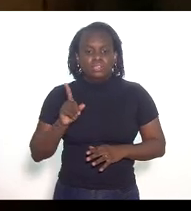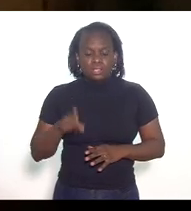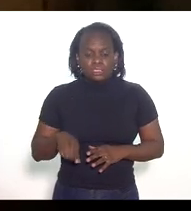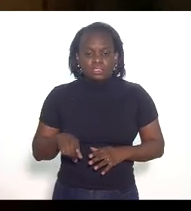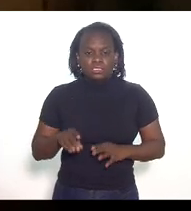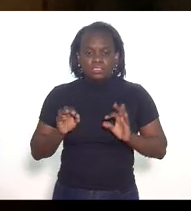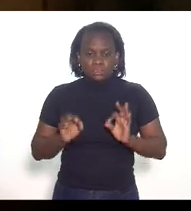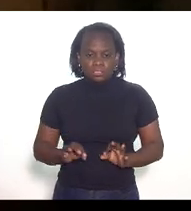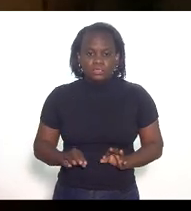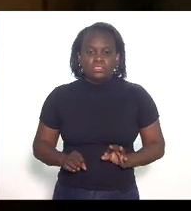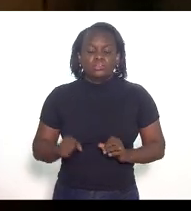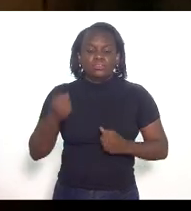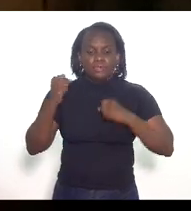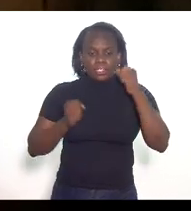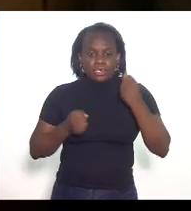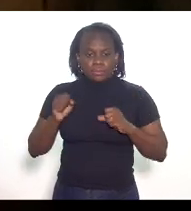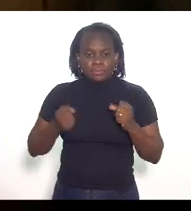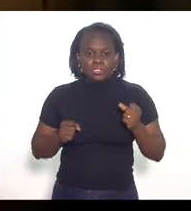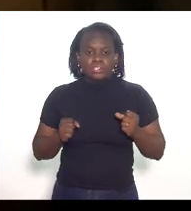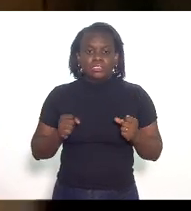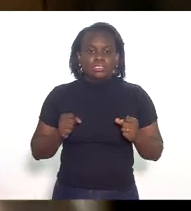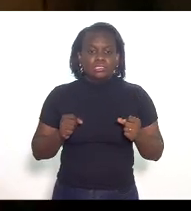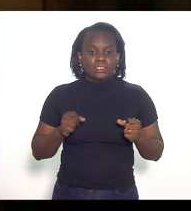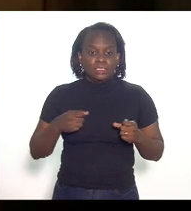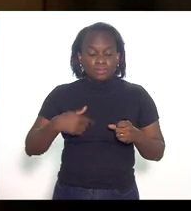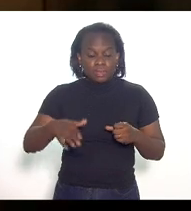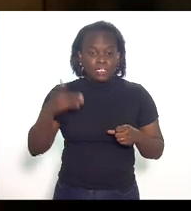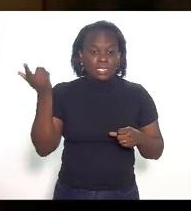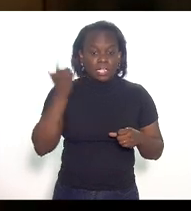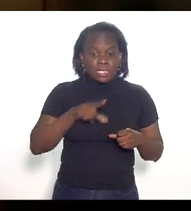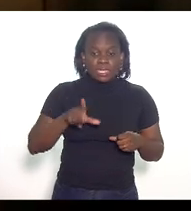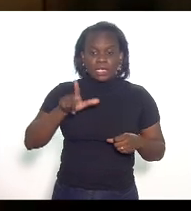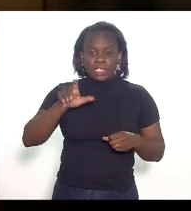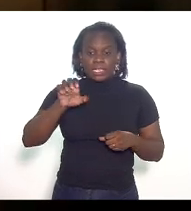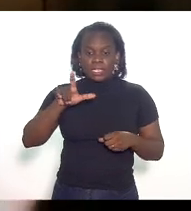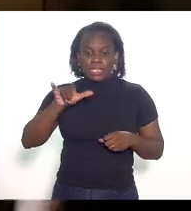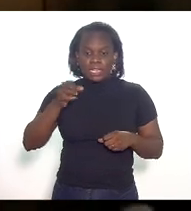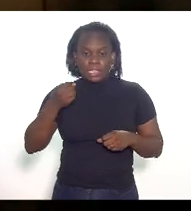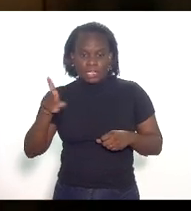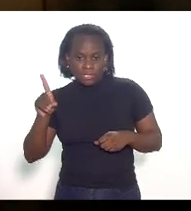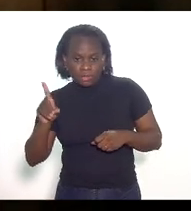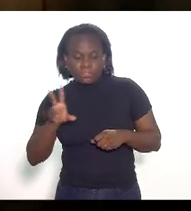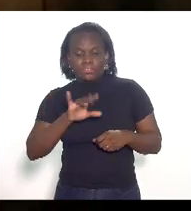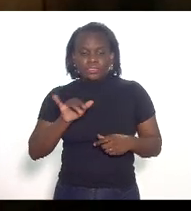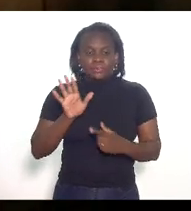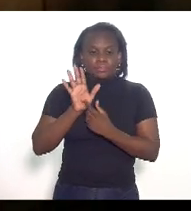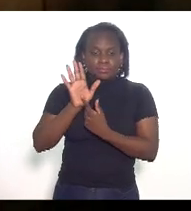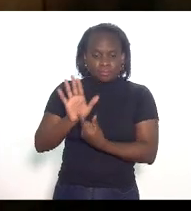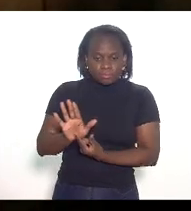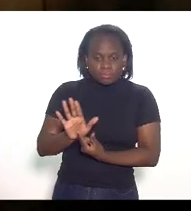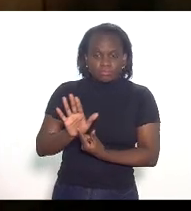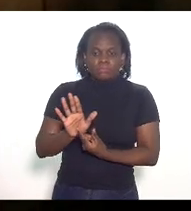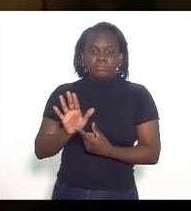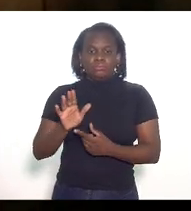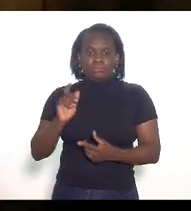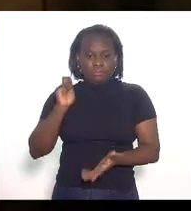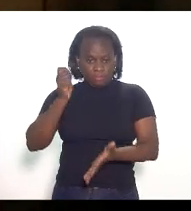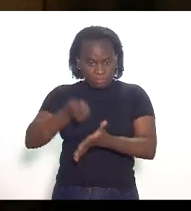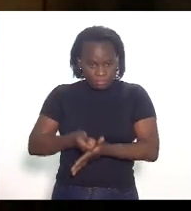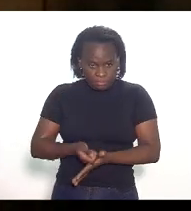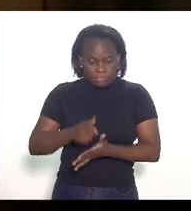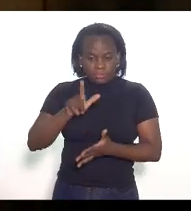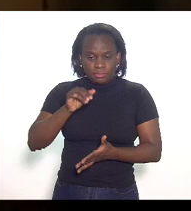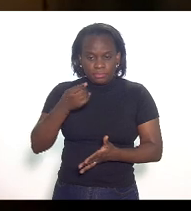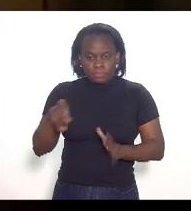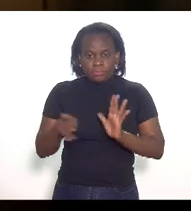são as usinas que ganharem o leilão são as que apresentarem o lance no leilão de